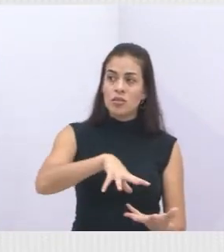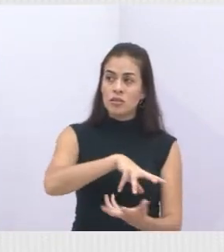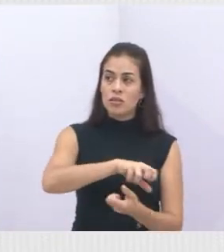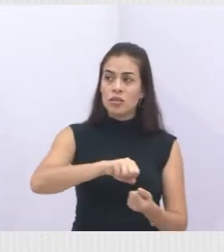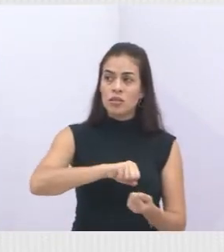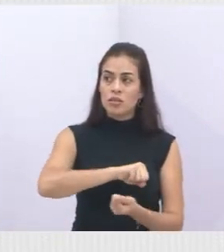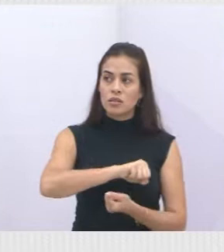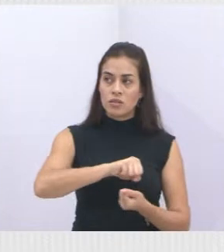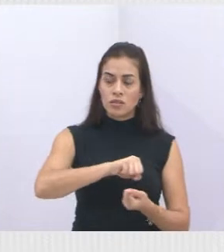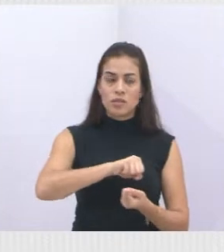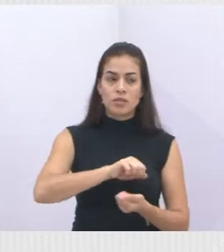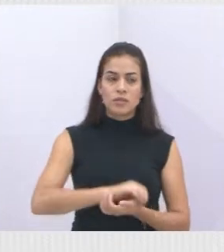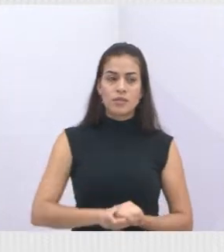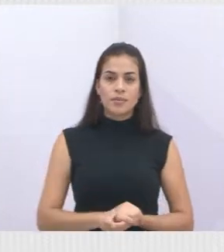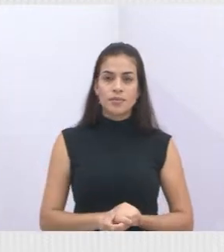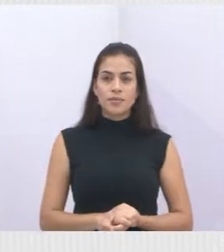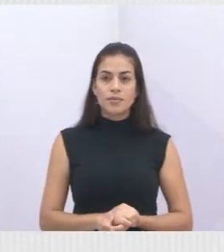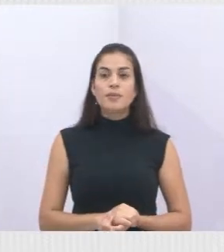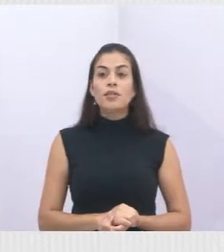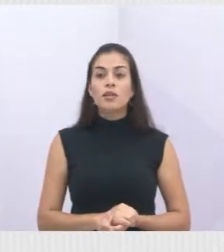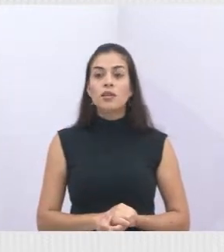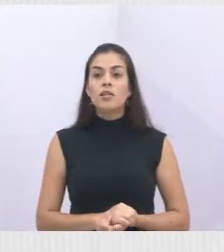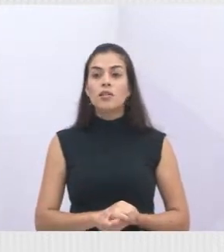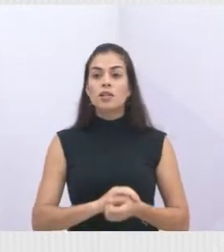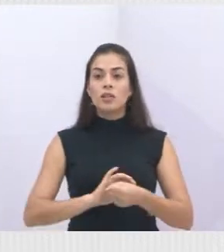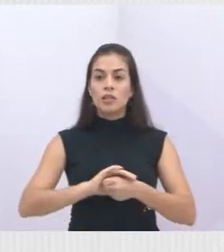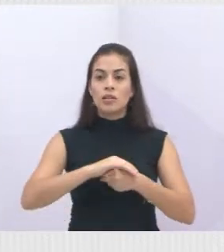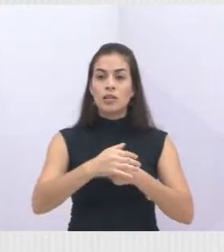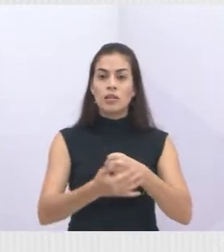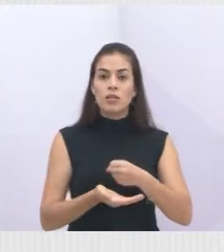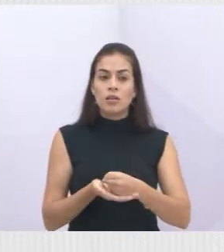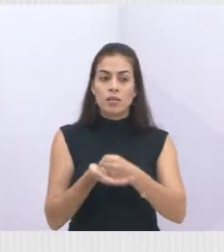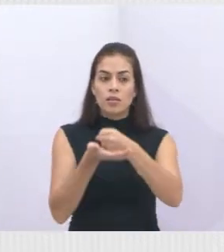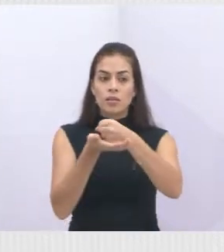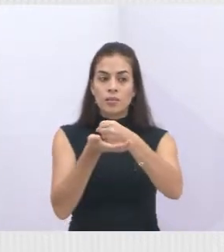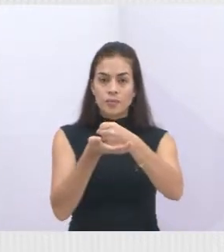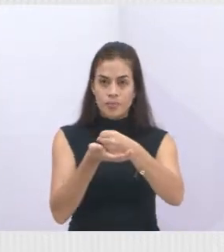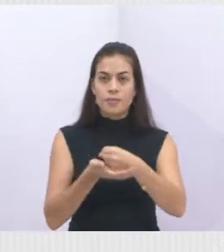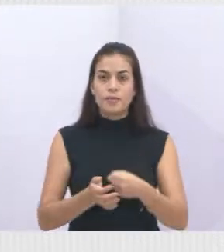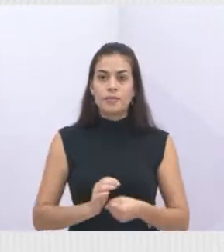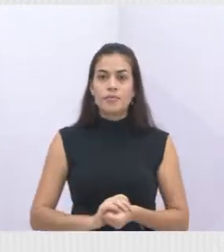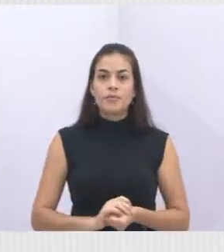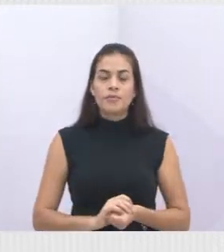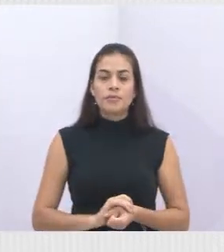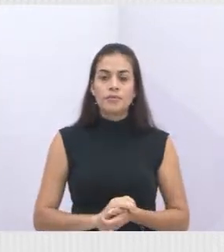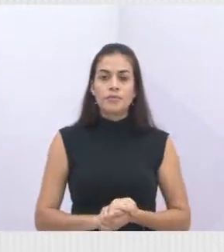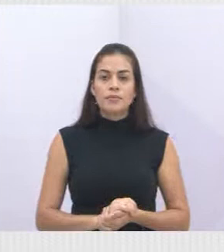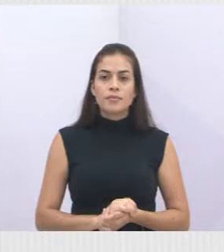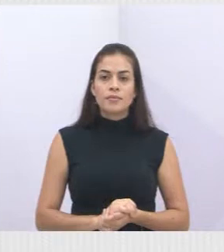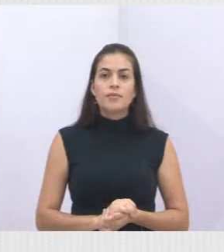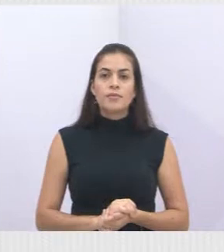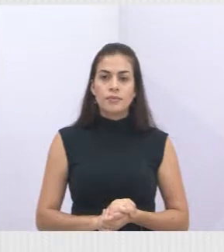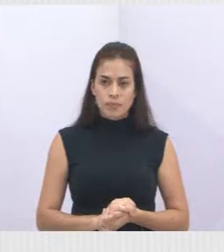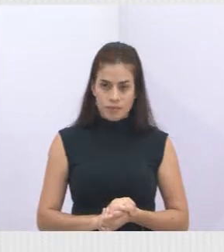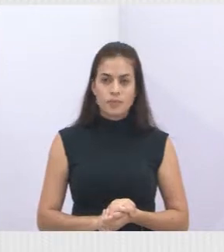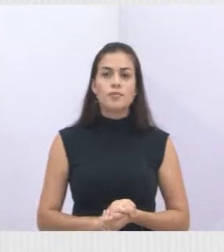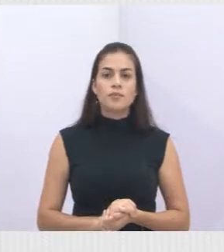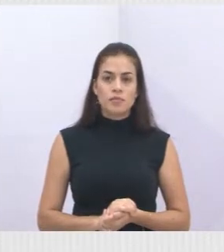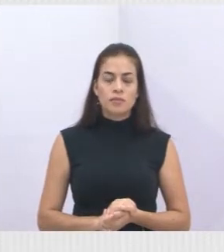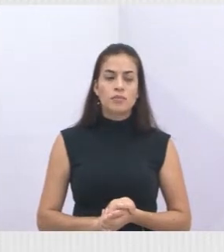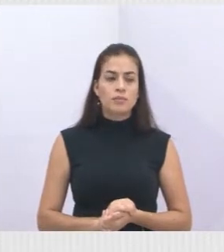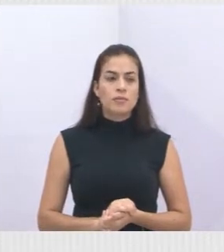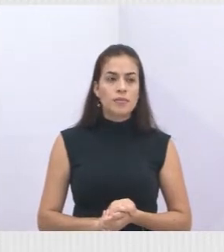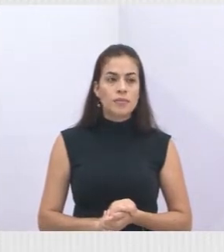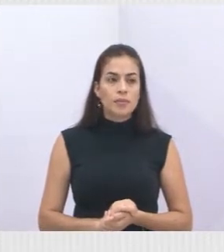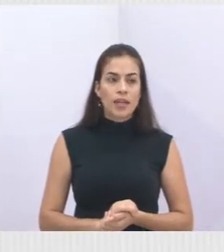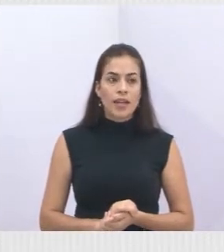para ir de encontro ao ganho ambiental para o município todo. Pode passar, por favor, o próximo